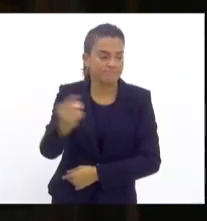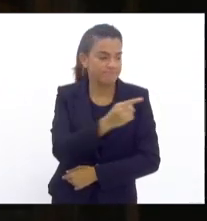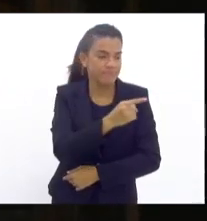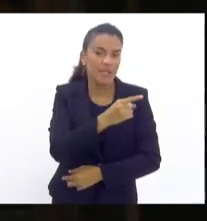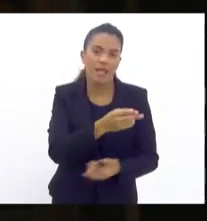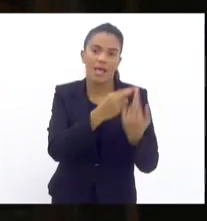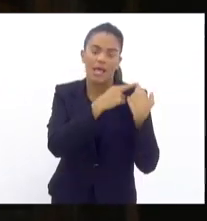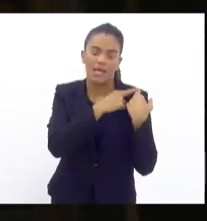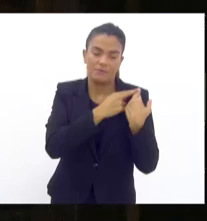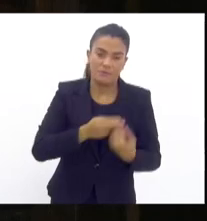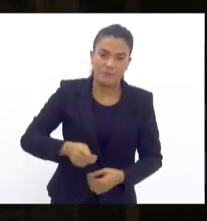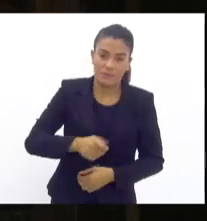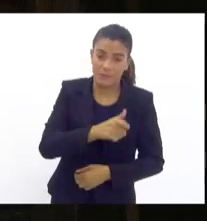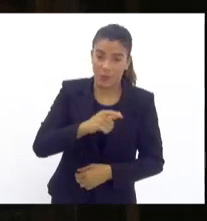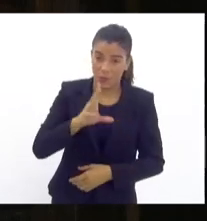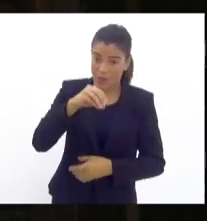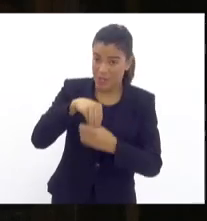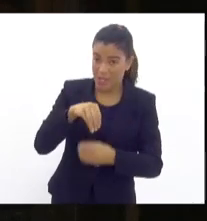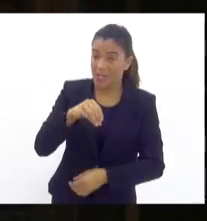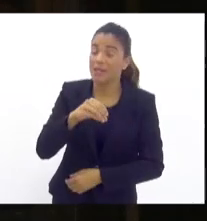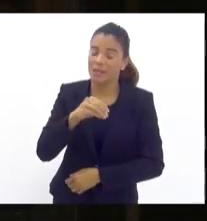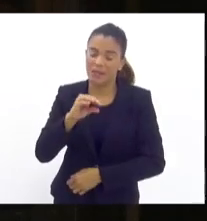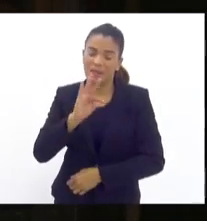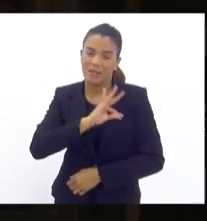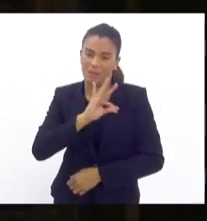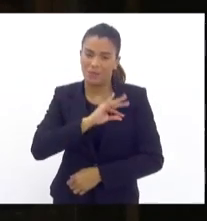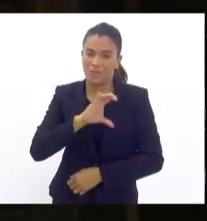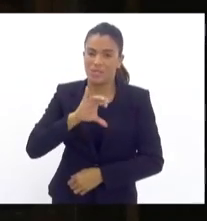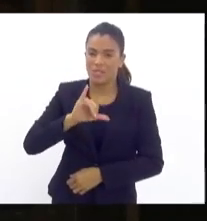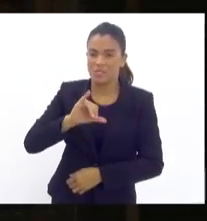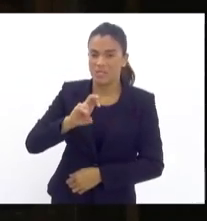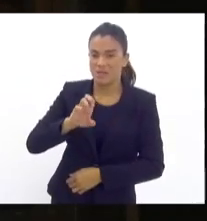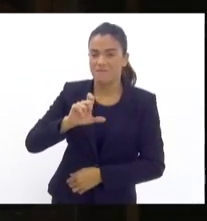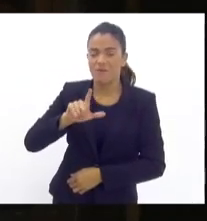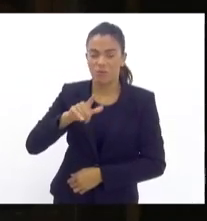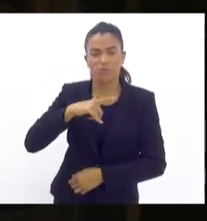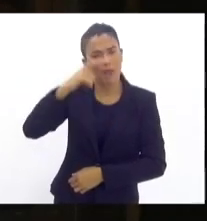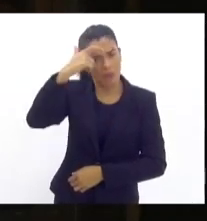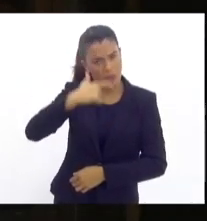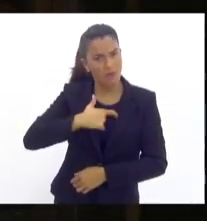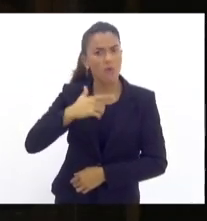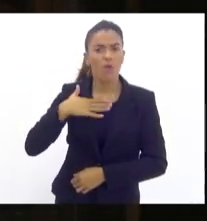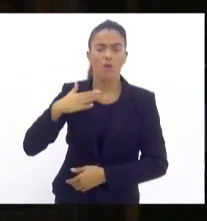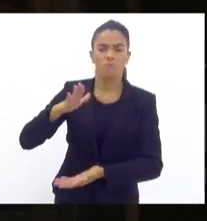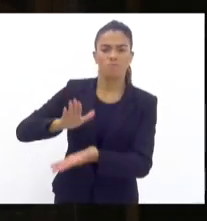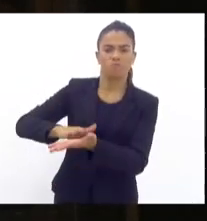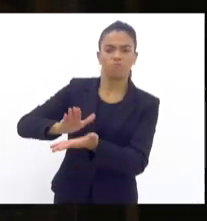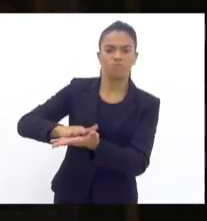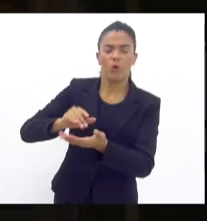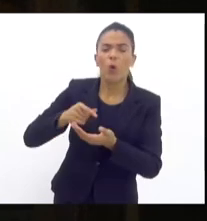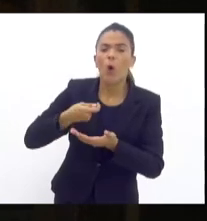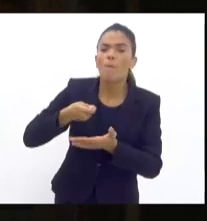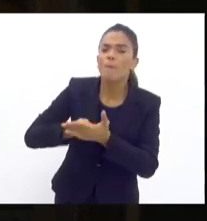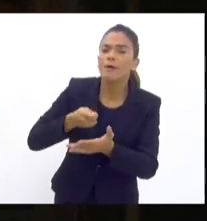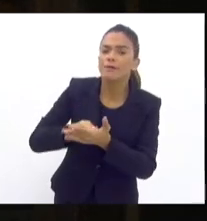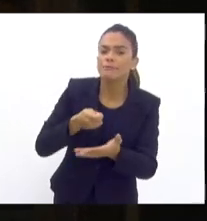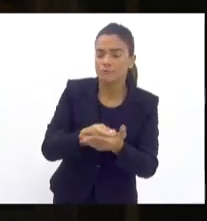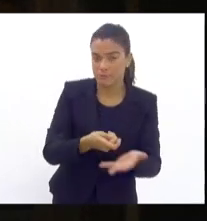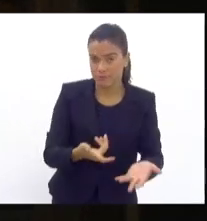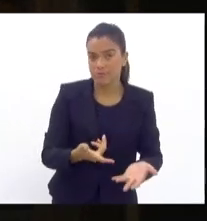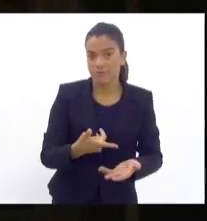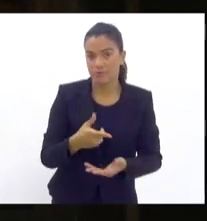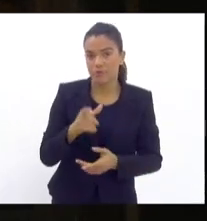Então, na Polícia Civil, eu posso dizer que existe uma cobrança pessoalmente minha, muito árdua, e os colegas aqui estão para